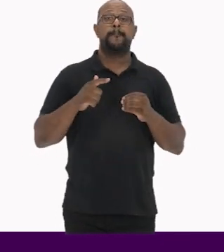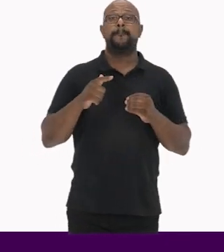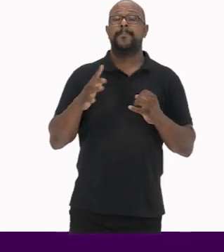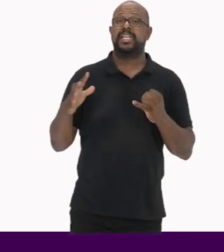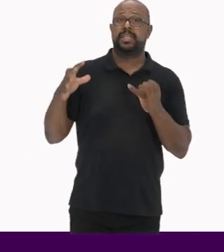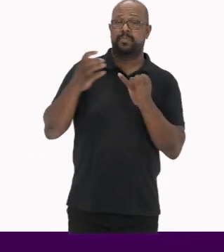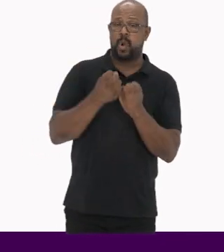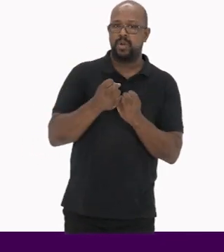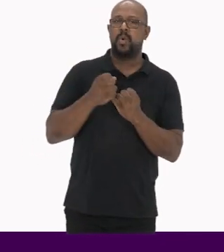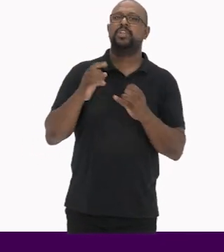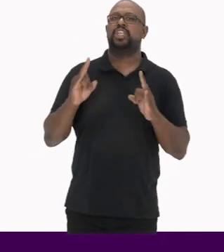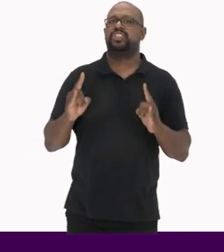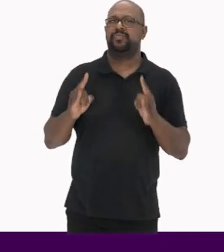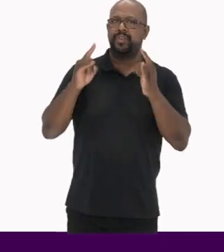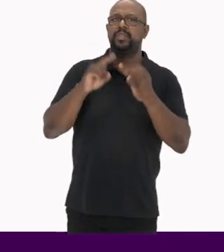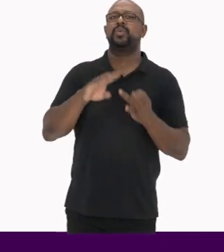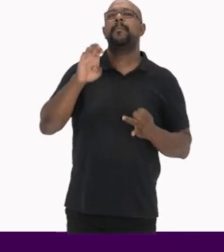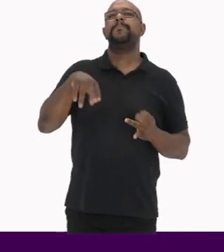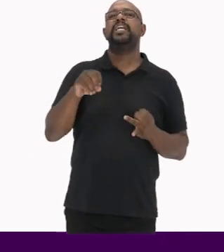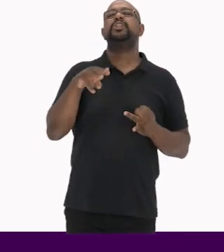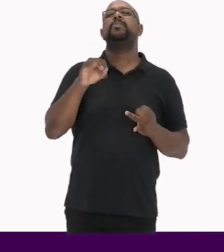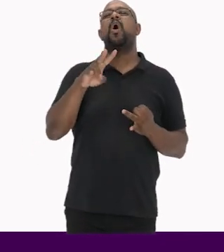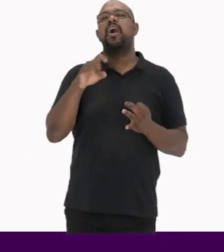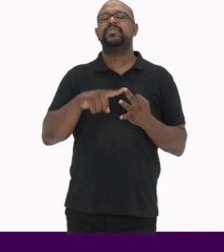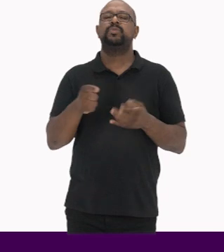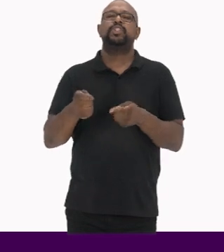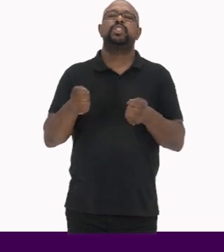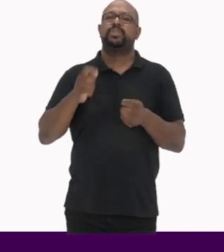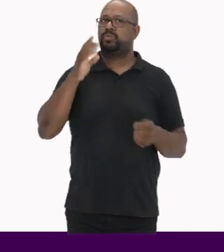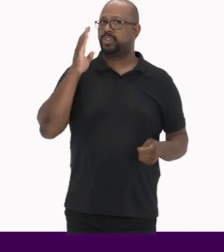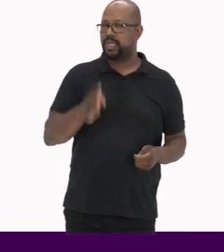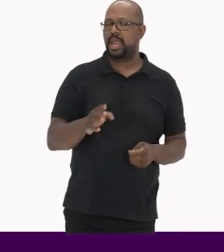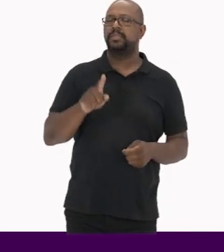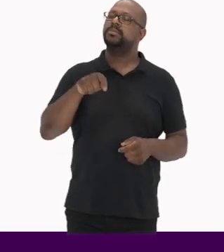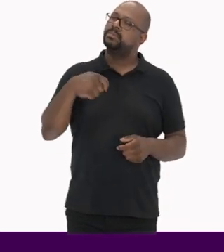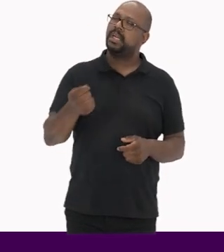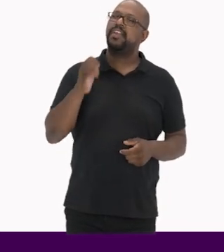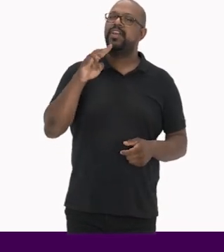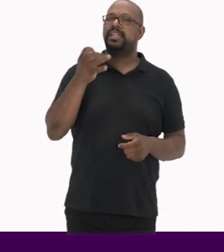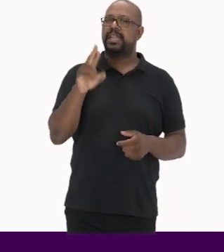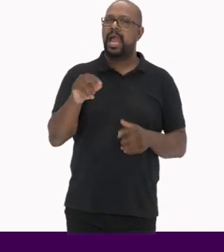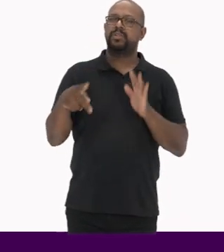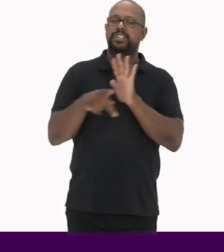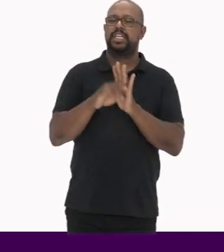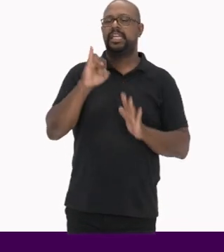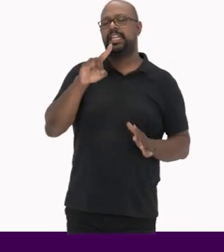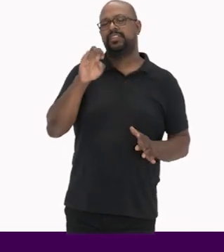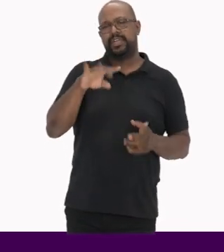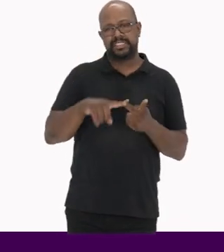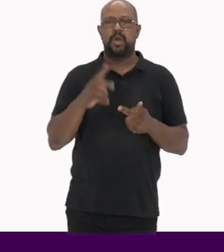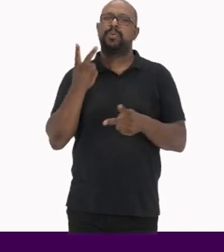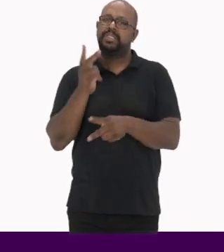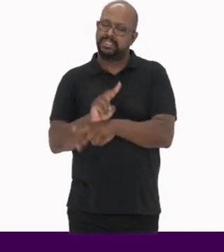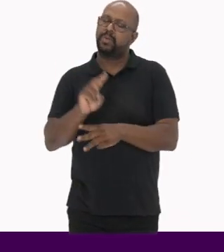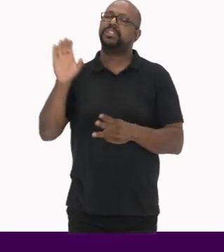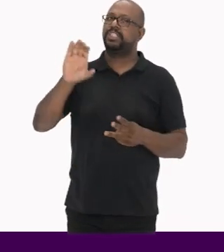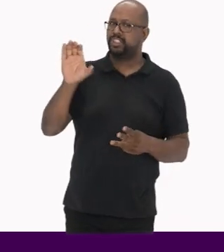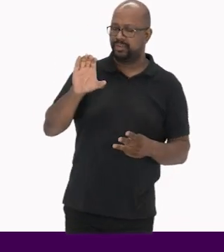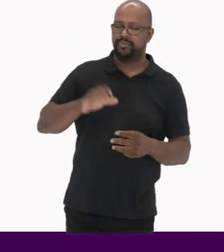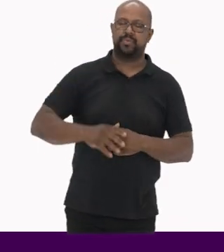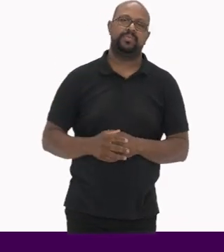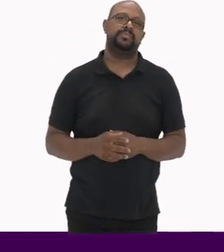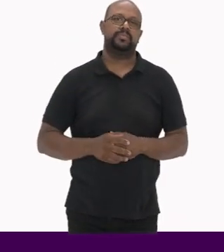edificado e bens móveis e sua gestão direta Eram chamados inventários de identificação, proteção e